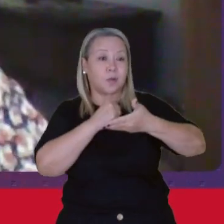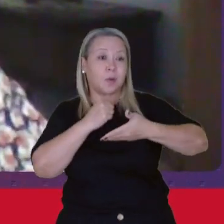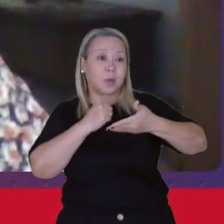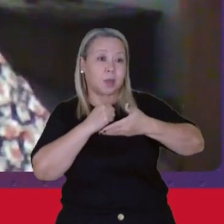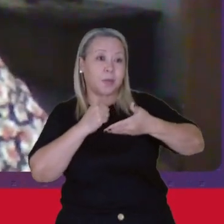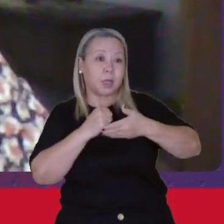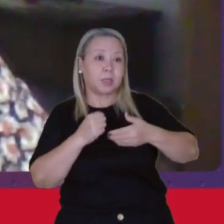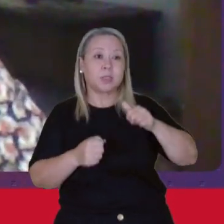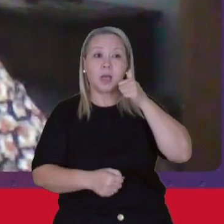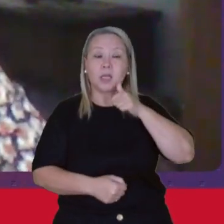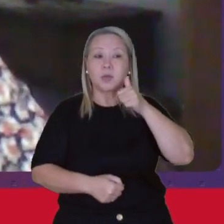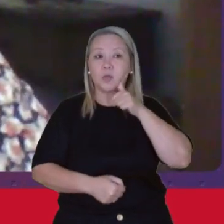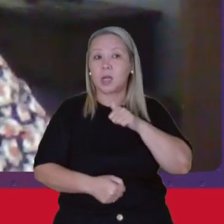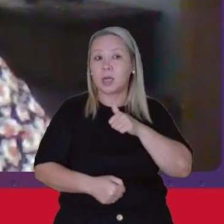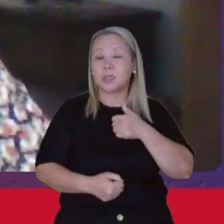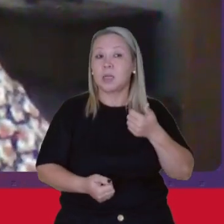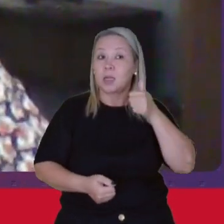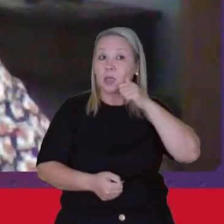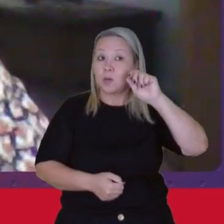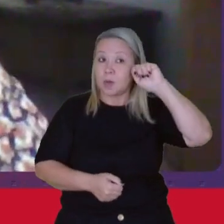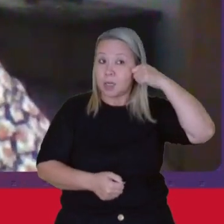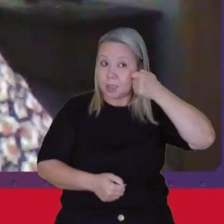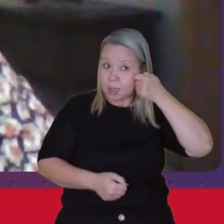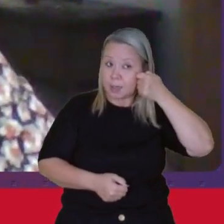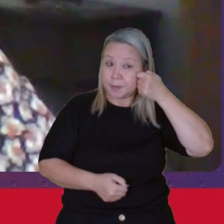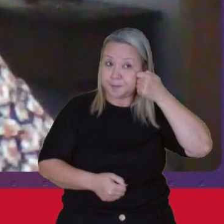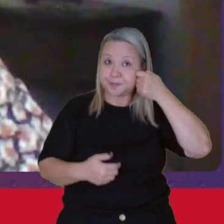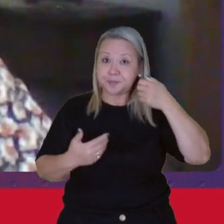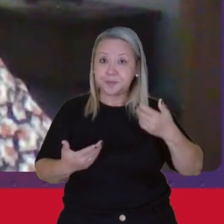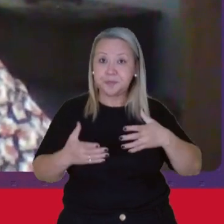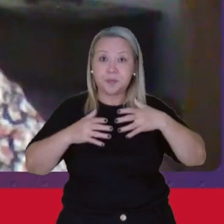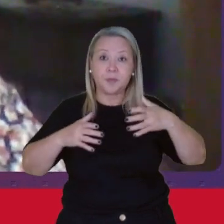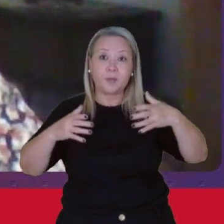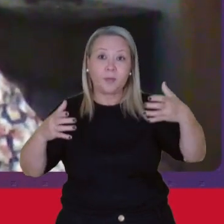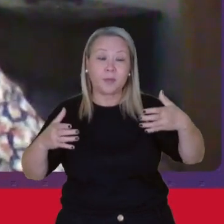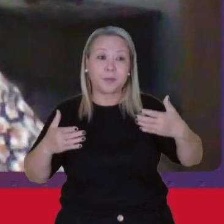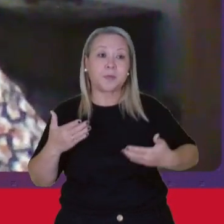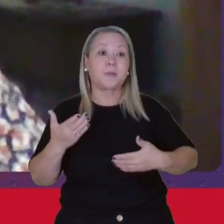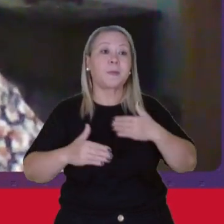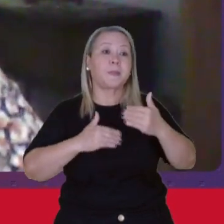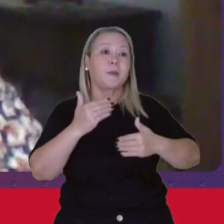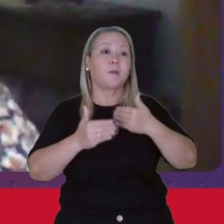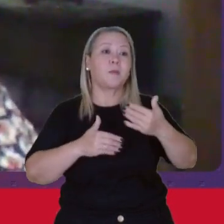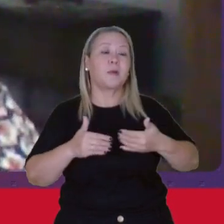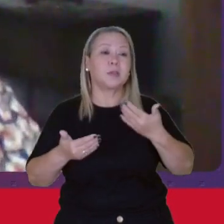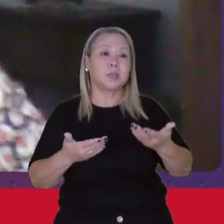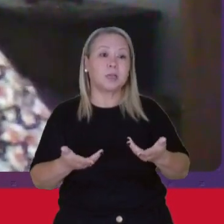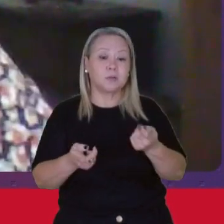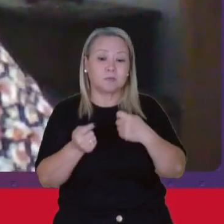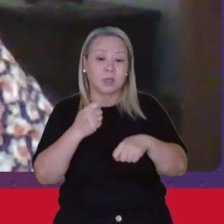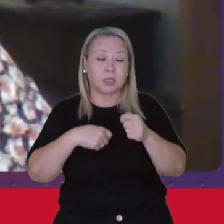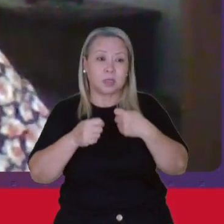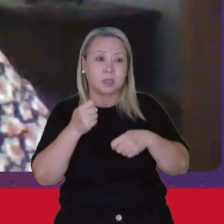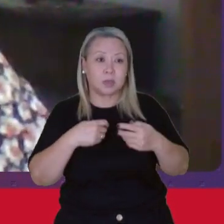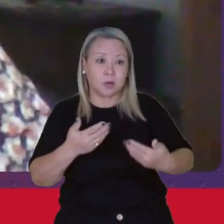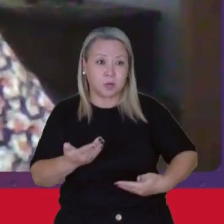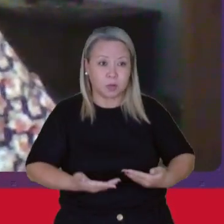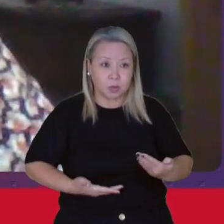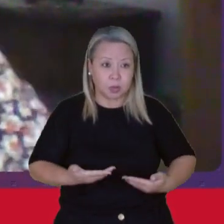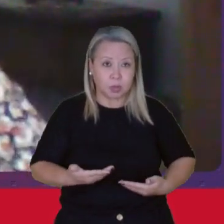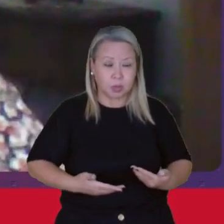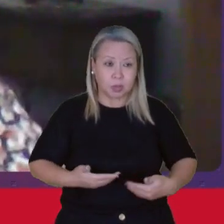As mulheres E as mulheres Negras E ampliando O processo De mercantilização Inclusive Dos serviços